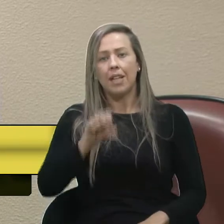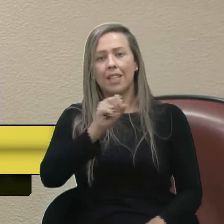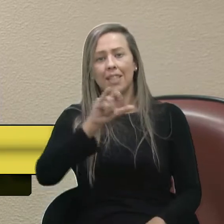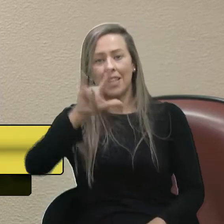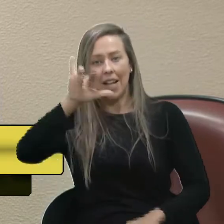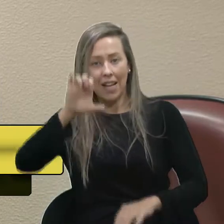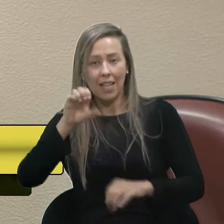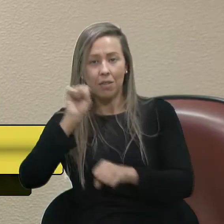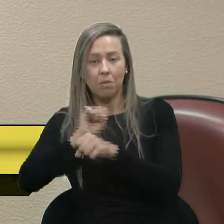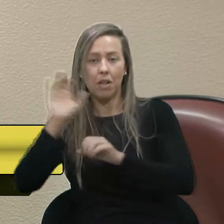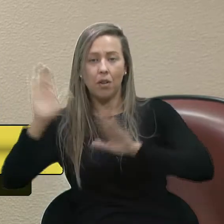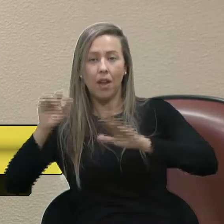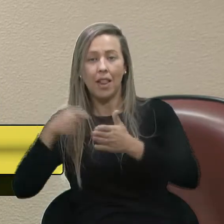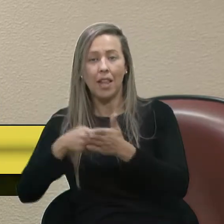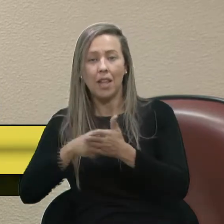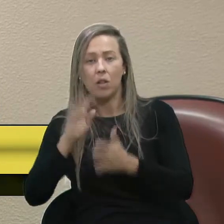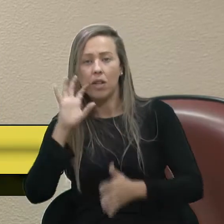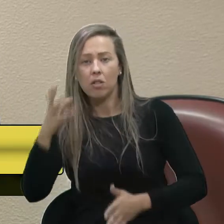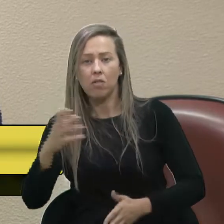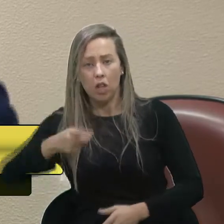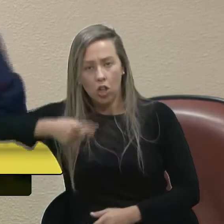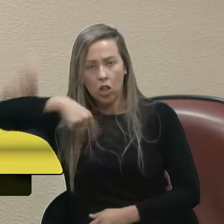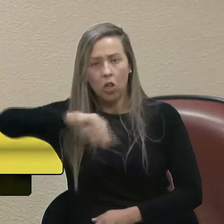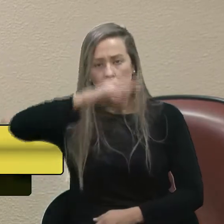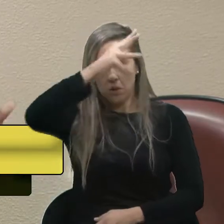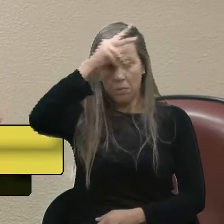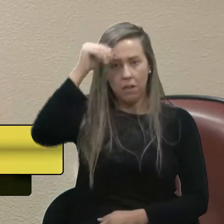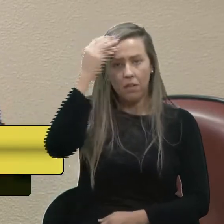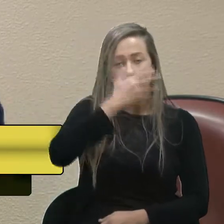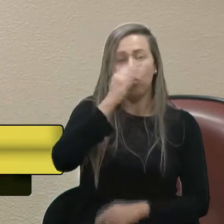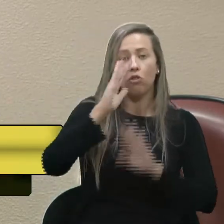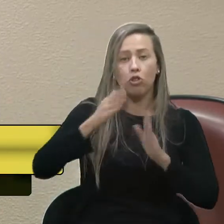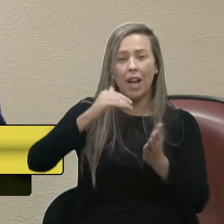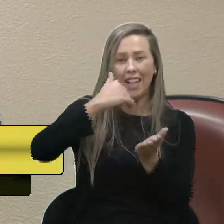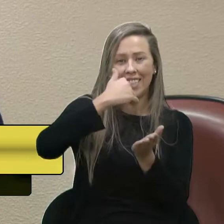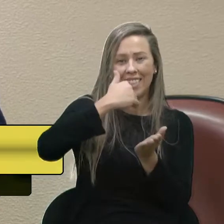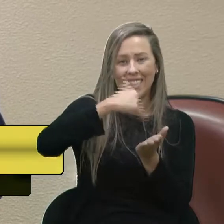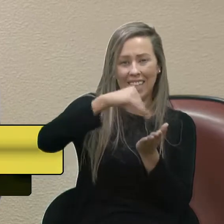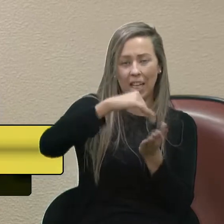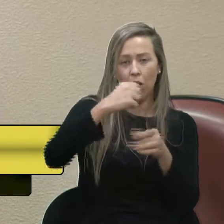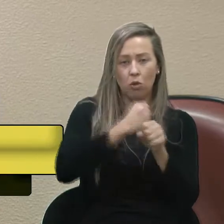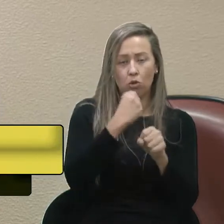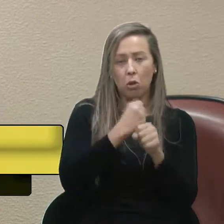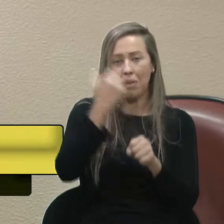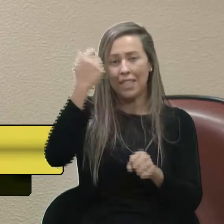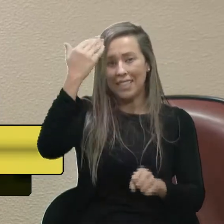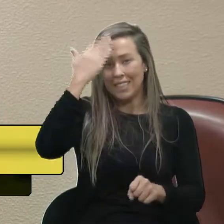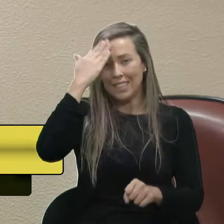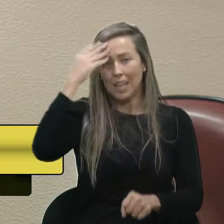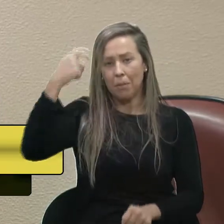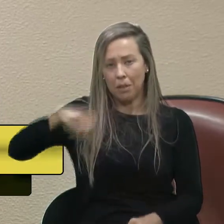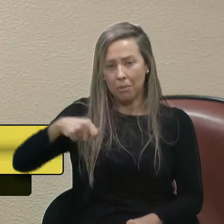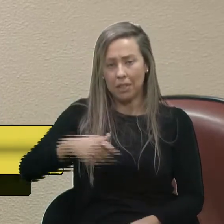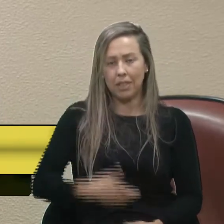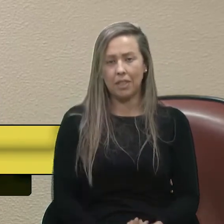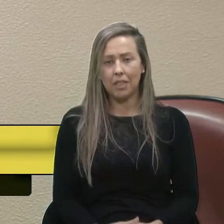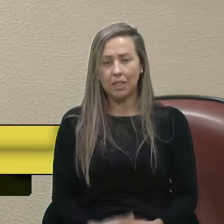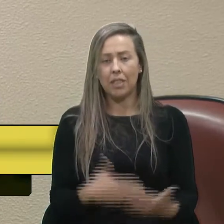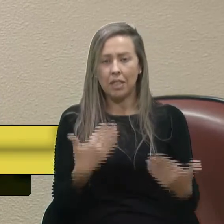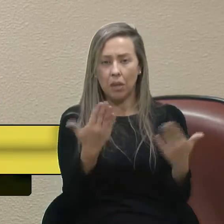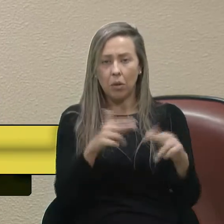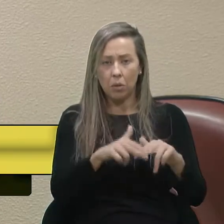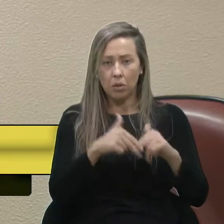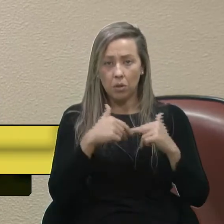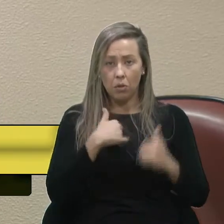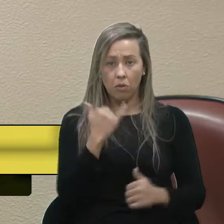estão tentando ser resolvidas, que o nosso prefeito já foi secretário de obras e sabe da necessidade disso, e vou poder dizer para esse